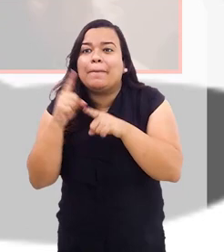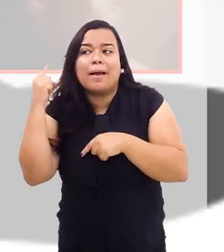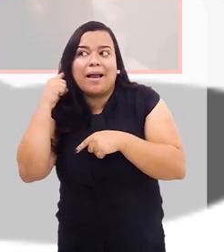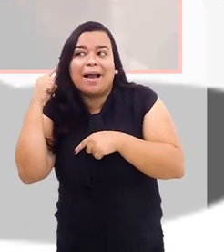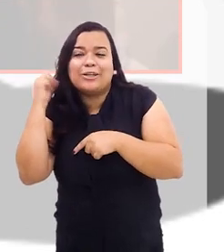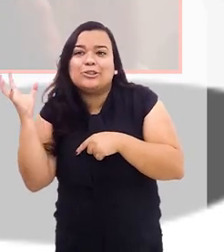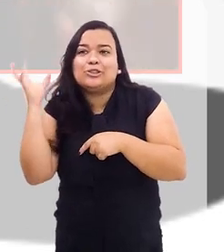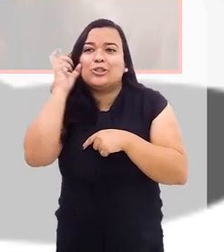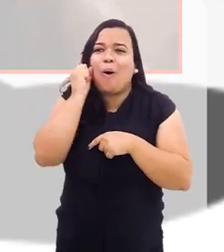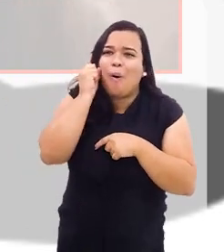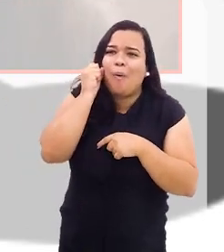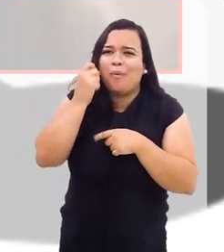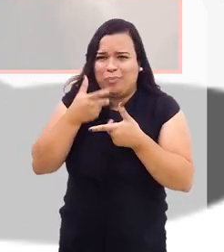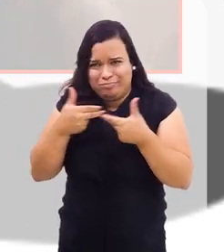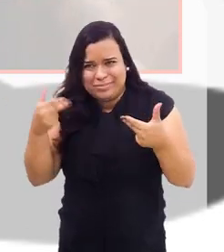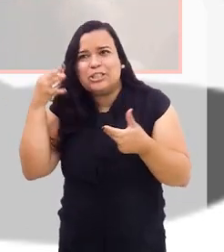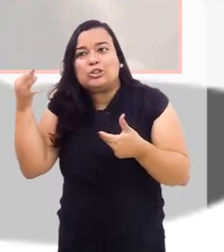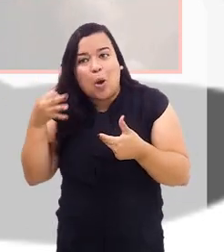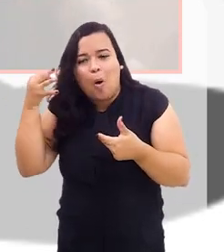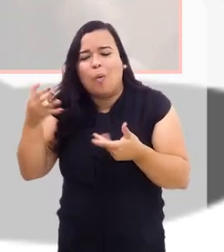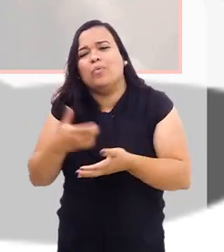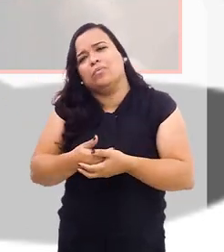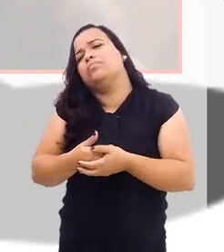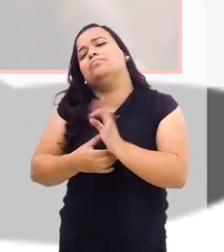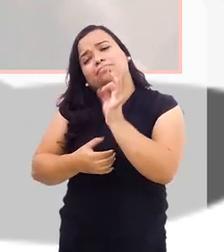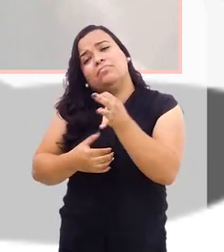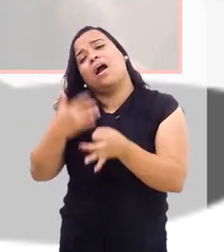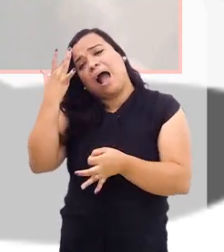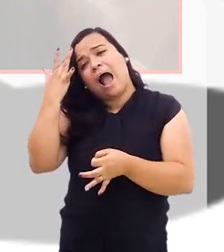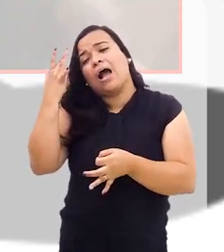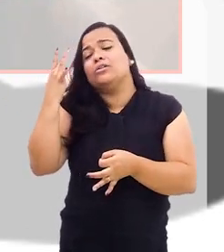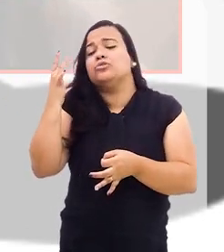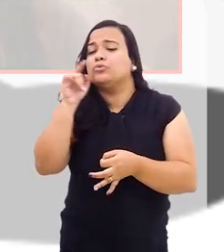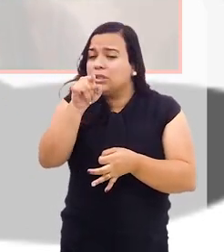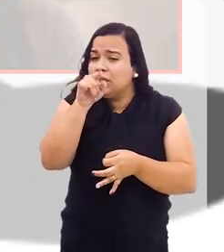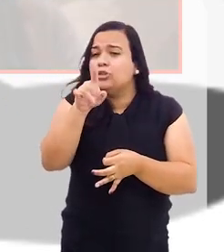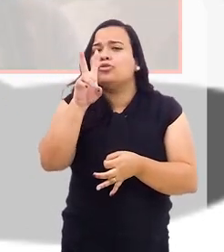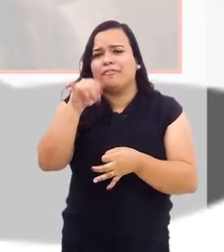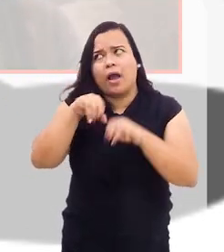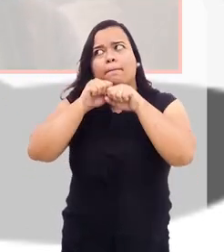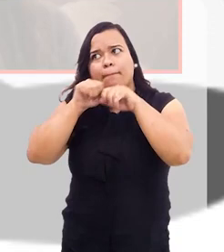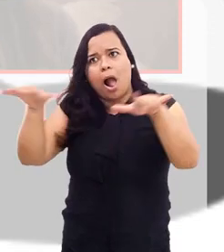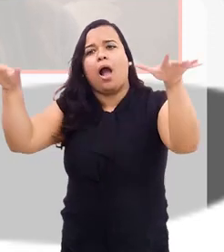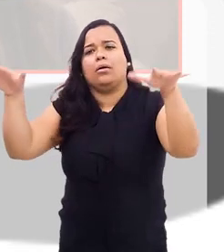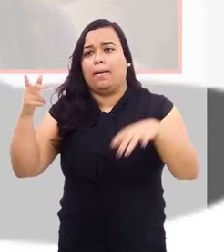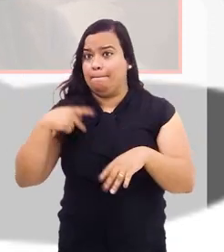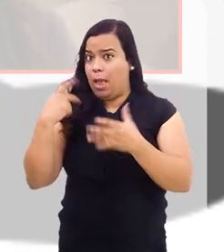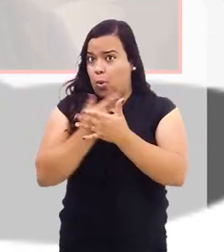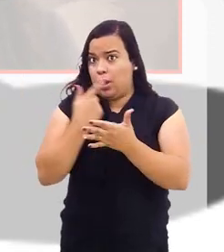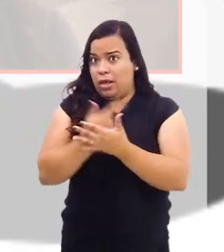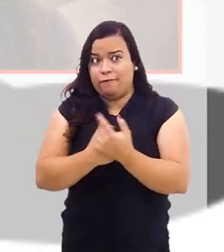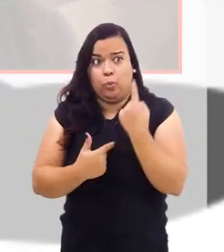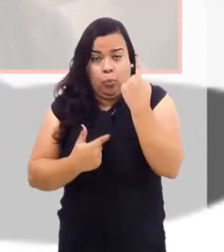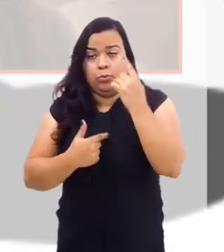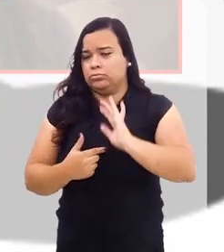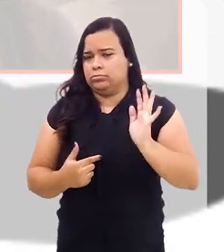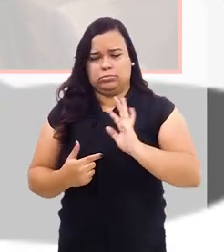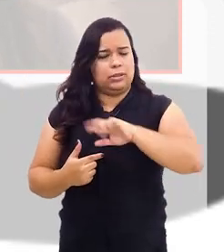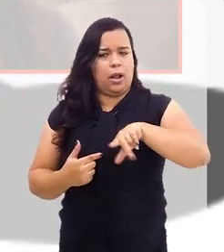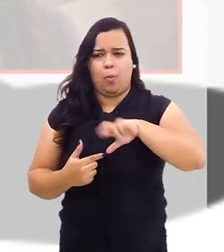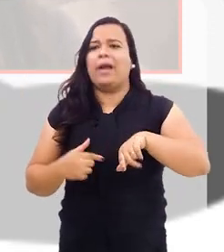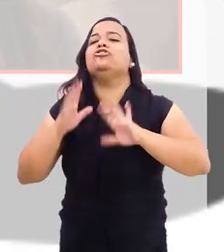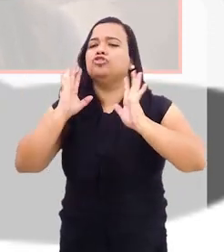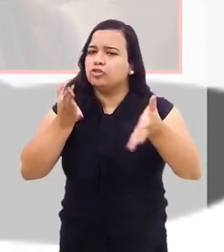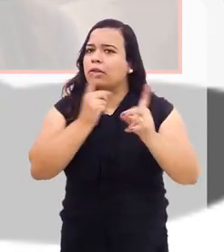audição. Como é que foi isso? Eu acho que isso é uma tendência, tá? O meu livro não é o único, eu já vi outros